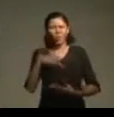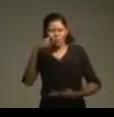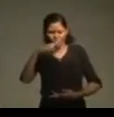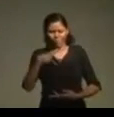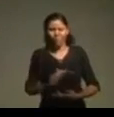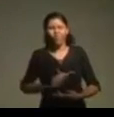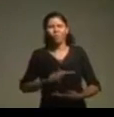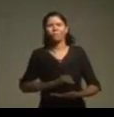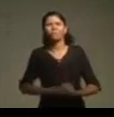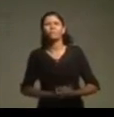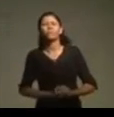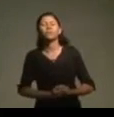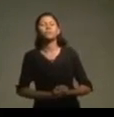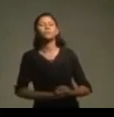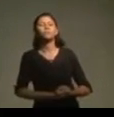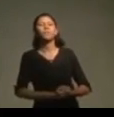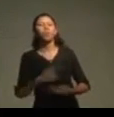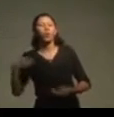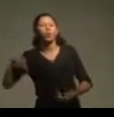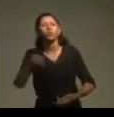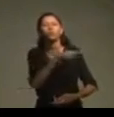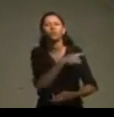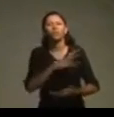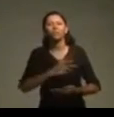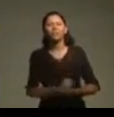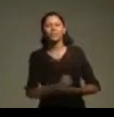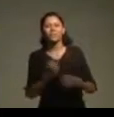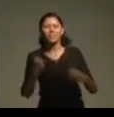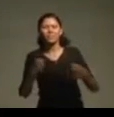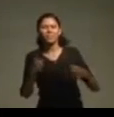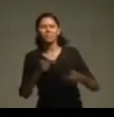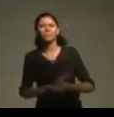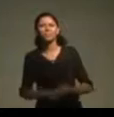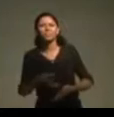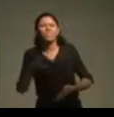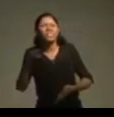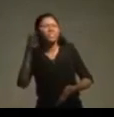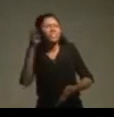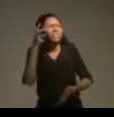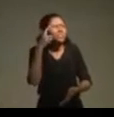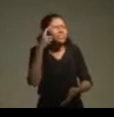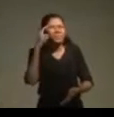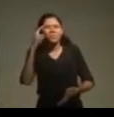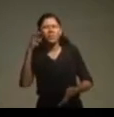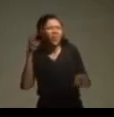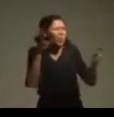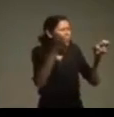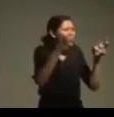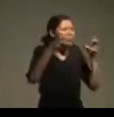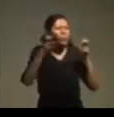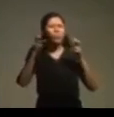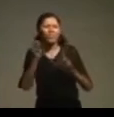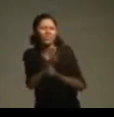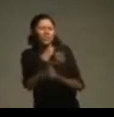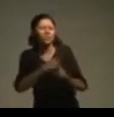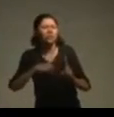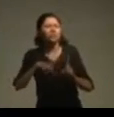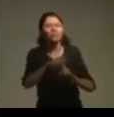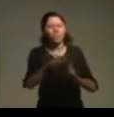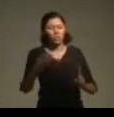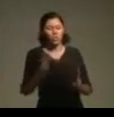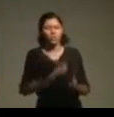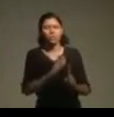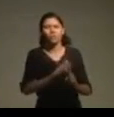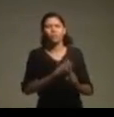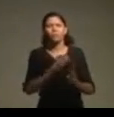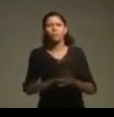Para isso, nós temos que ter olhos de ver e conseguirmos entender a sociedade em que estamos vivendo e o que é que